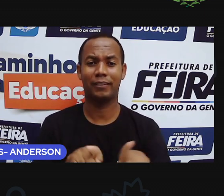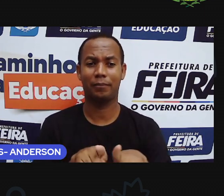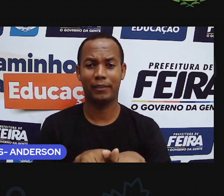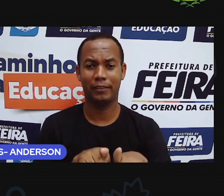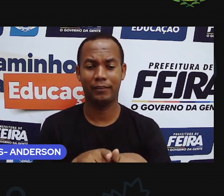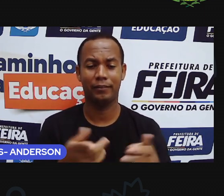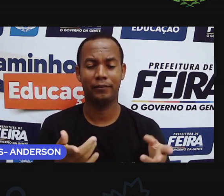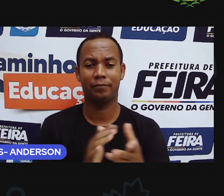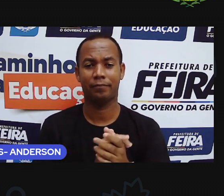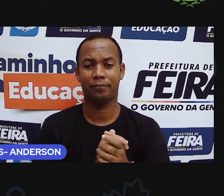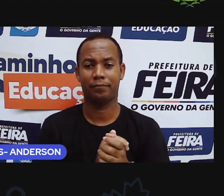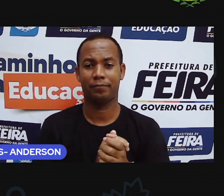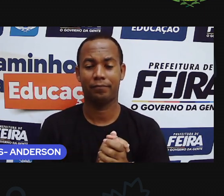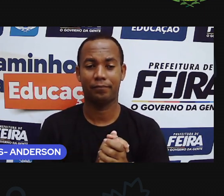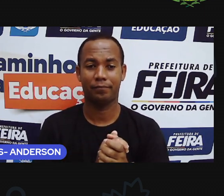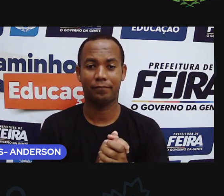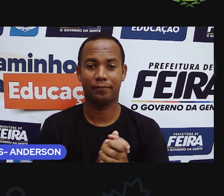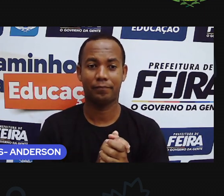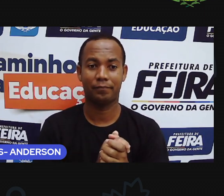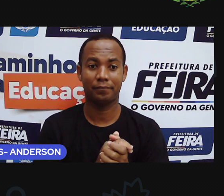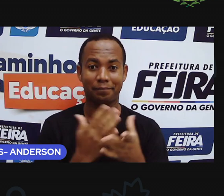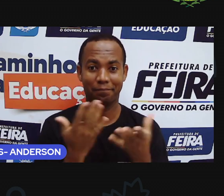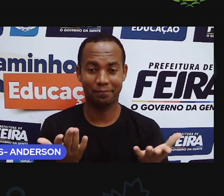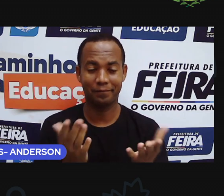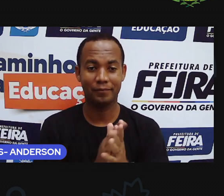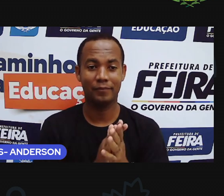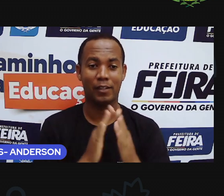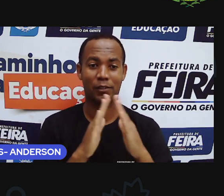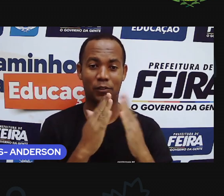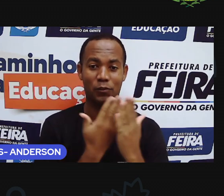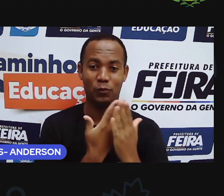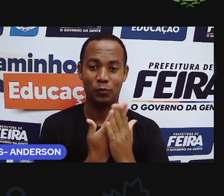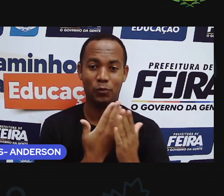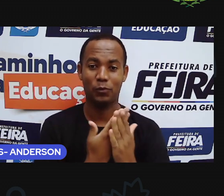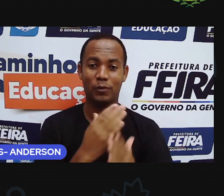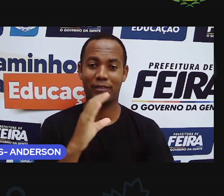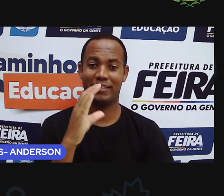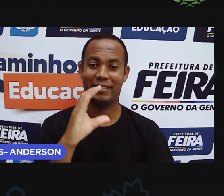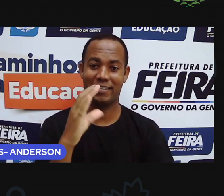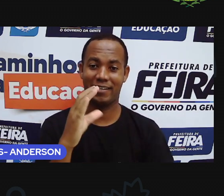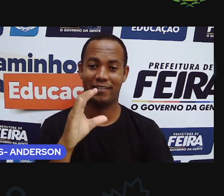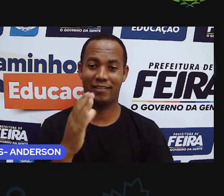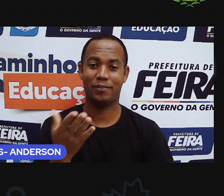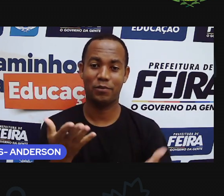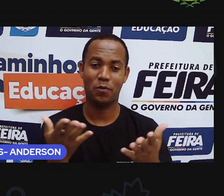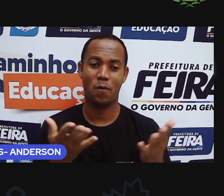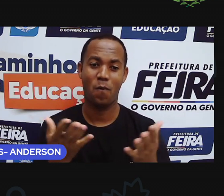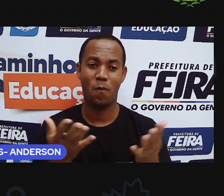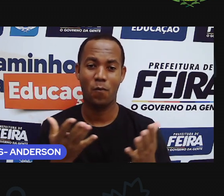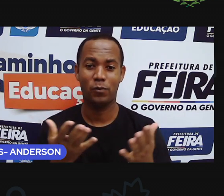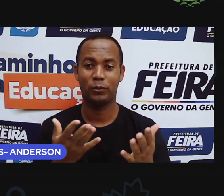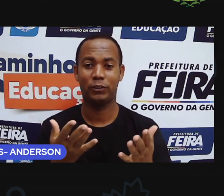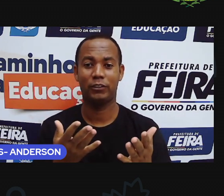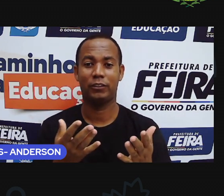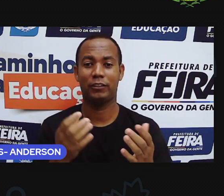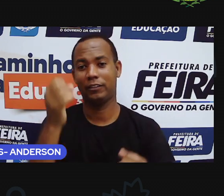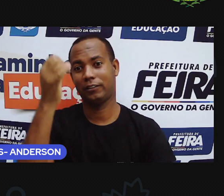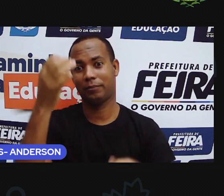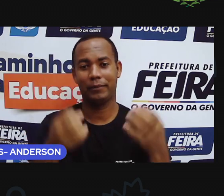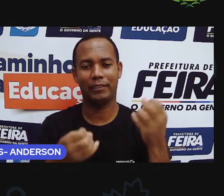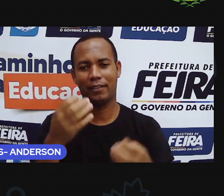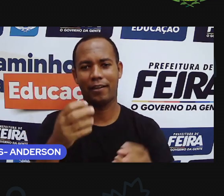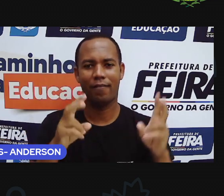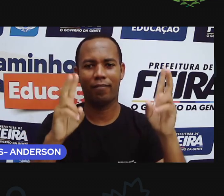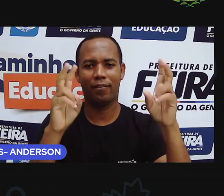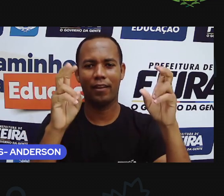Amando. Não quer outra vida, tá? Aula hoje de ciências humanas. E o que vamos falar nessa aula de